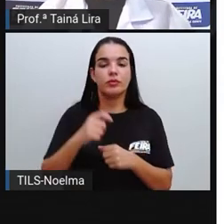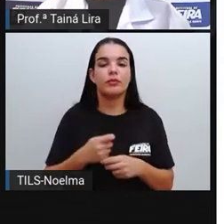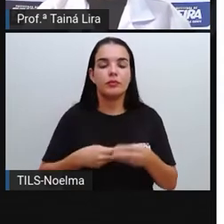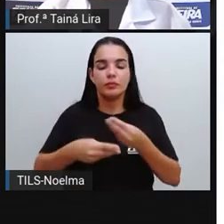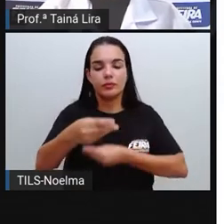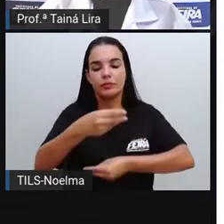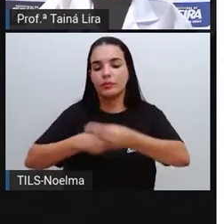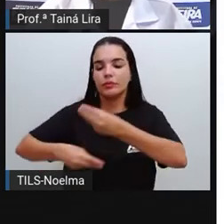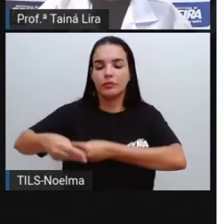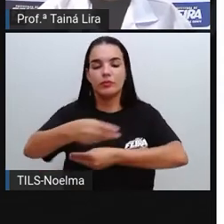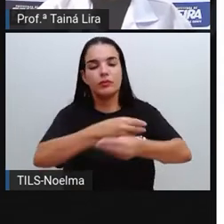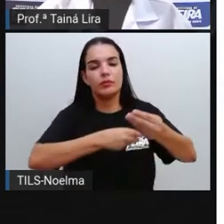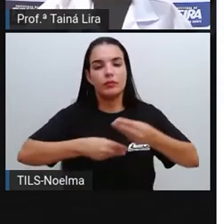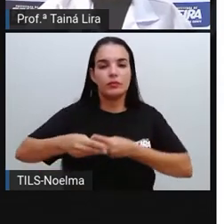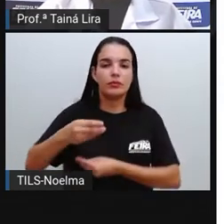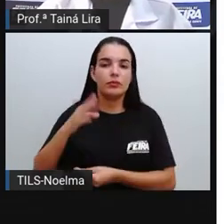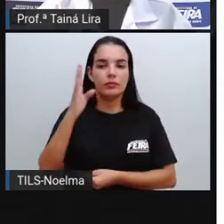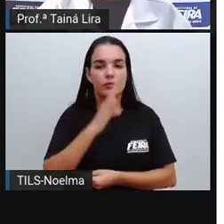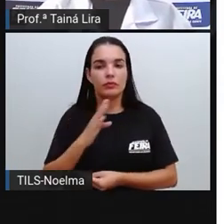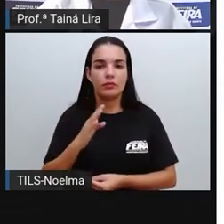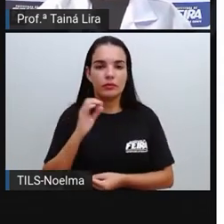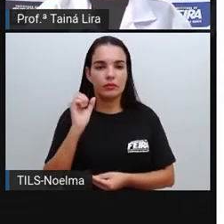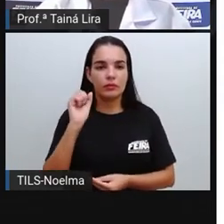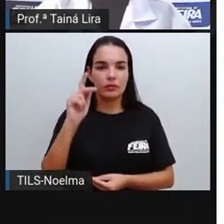circulando no Brasil, tá bom?